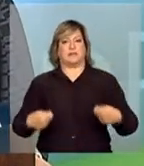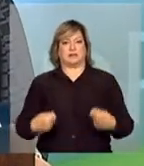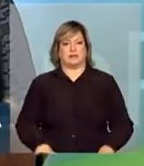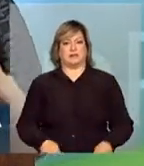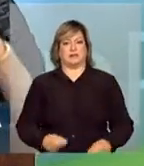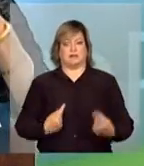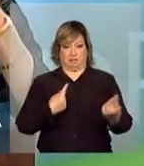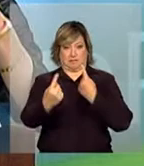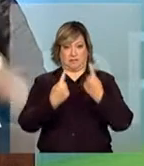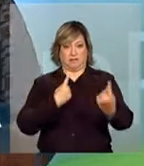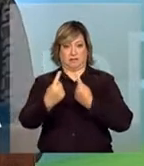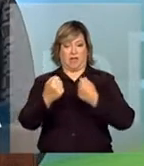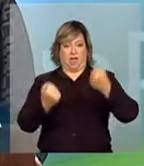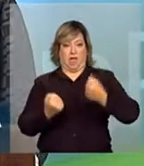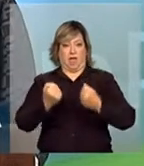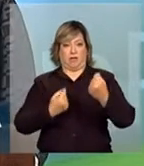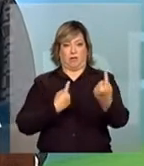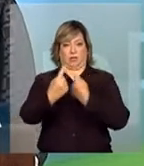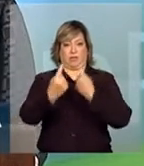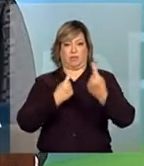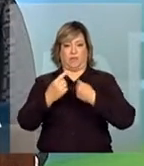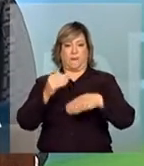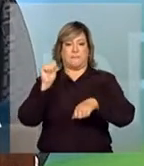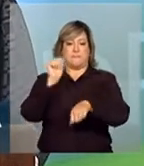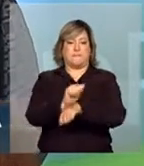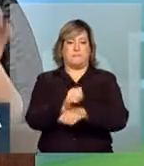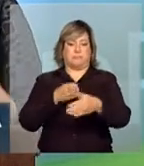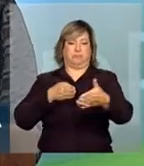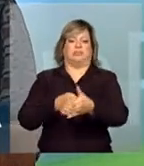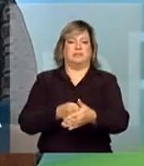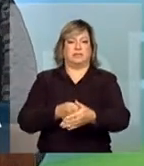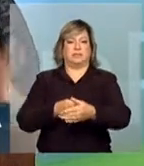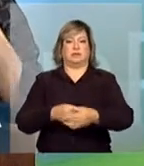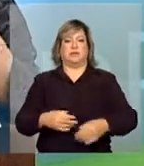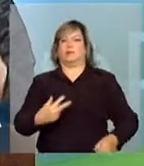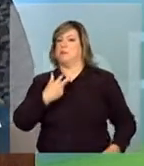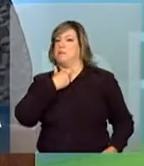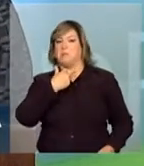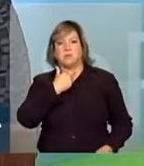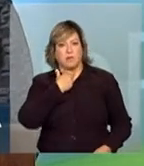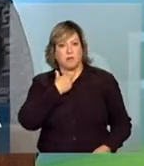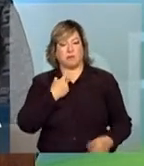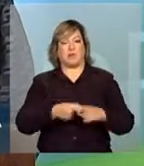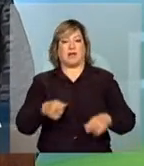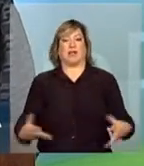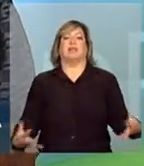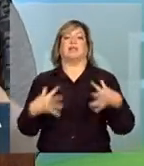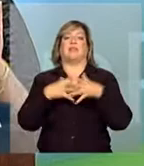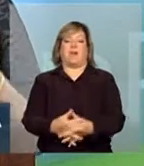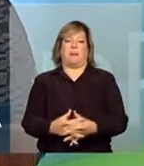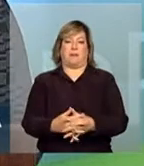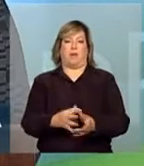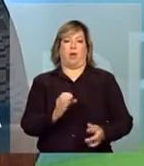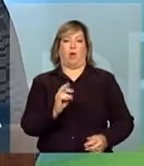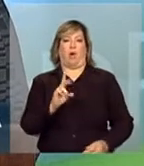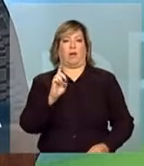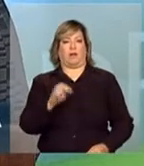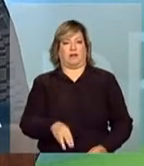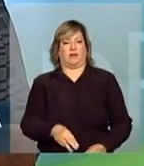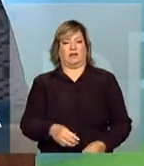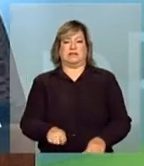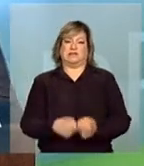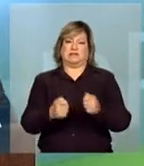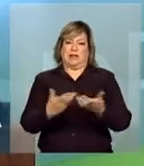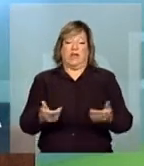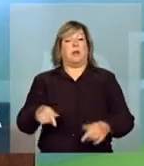tipo de processos são disruptivos da ordem prevalecente